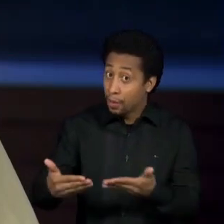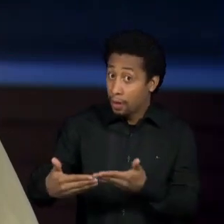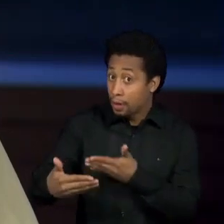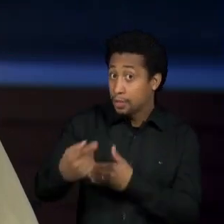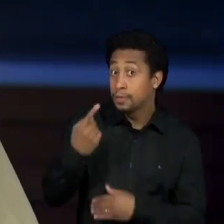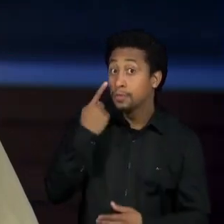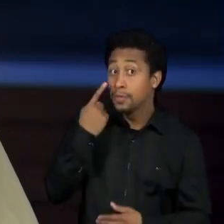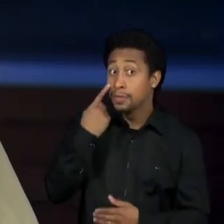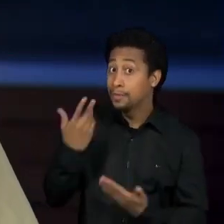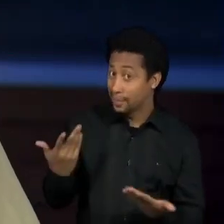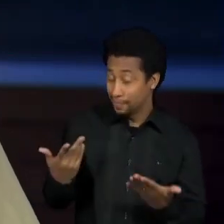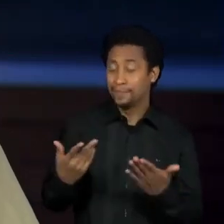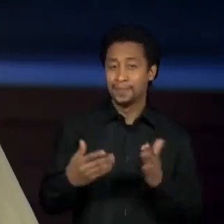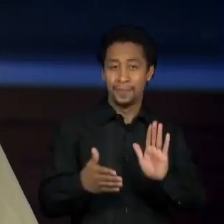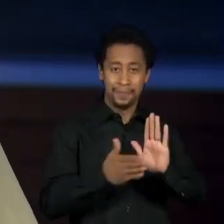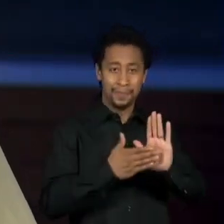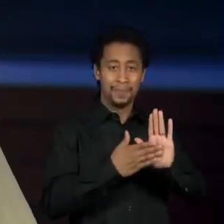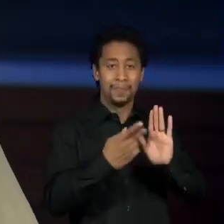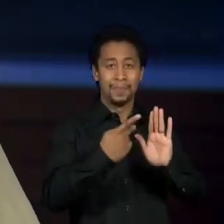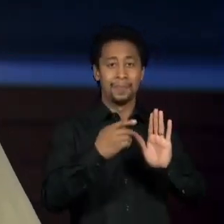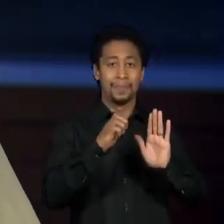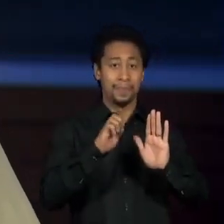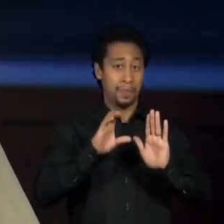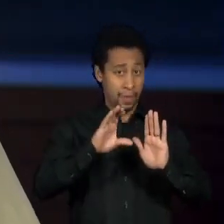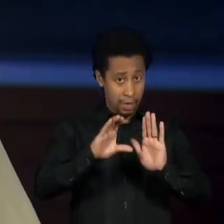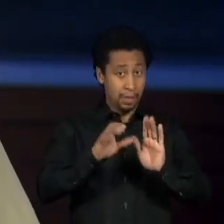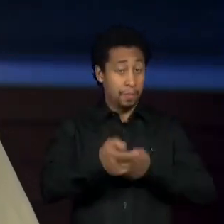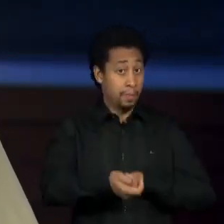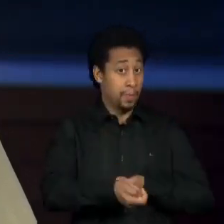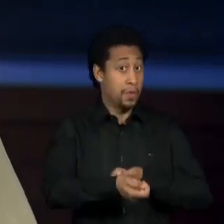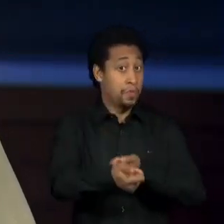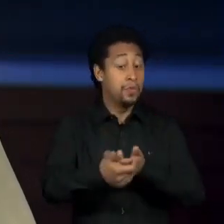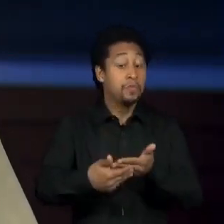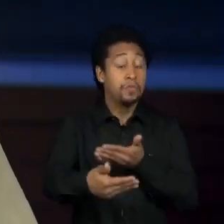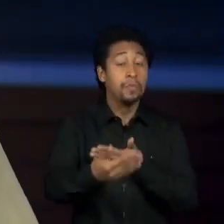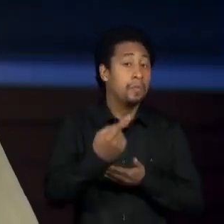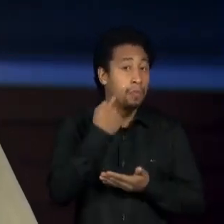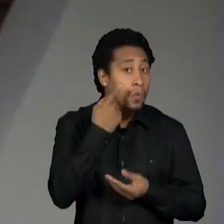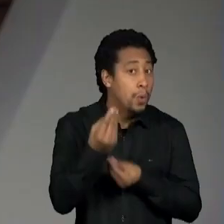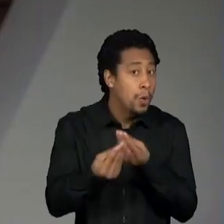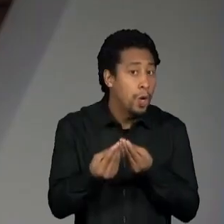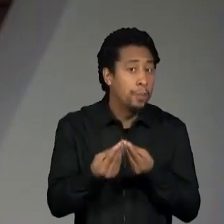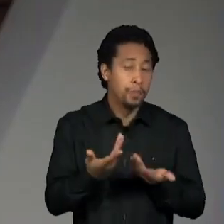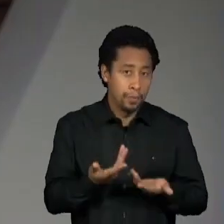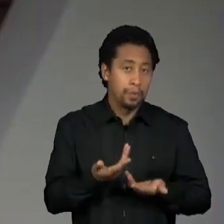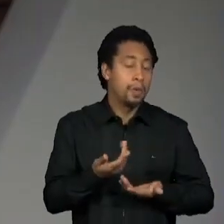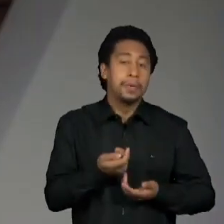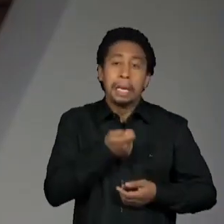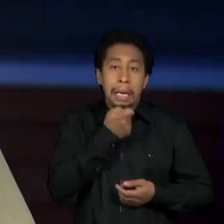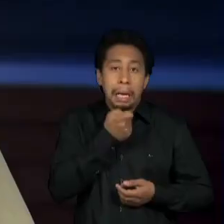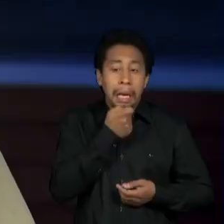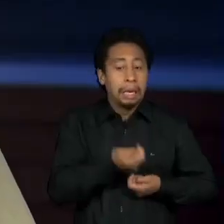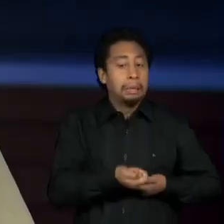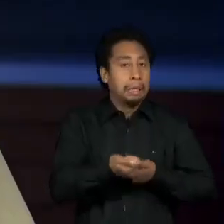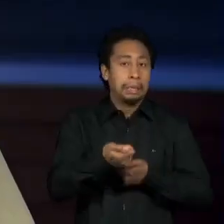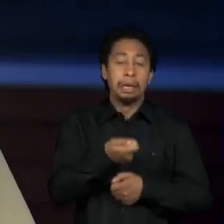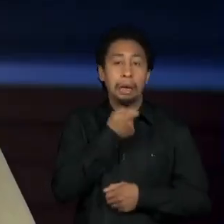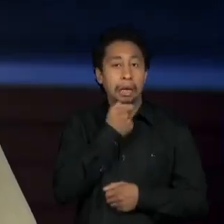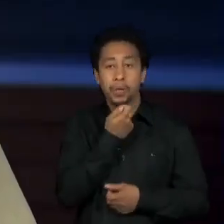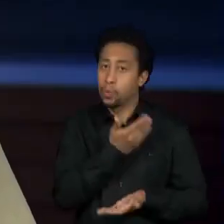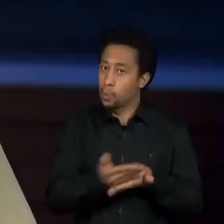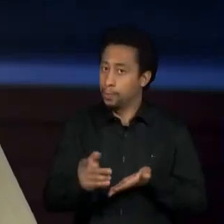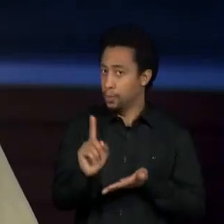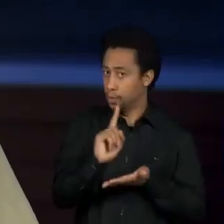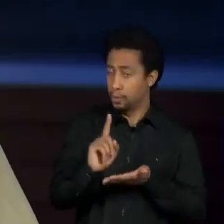efeitos da PEC Kamikaze, porque ela ainda não começou a ser paga. Então, as pessoas, a pesquisa Quest pergunta isso, elas tomaram conhecimento das medidas,